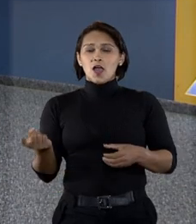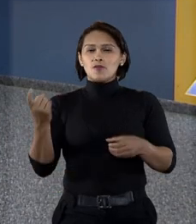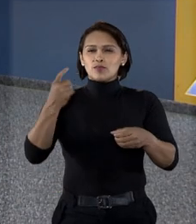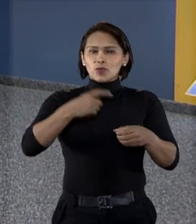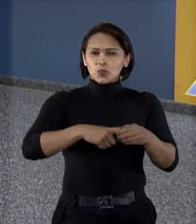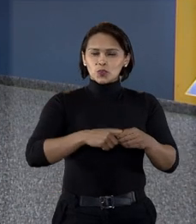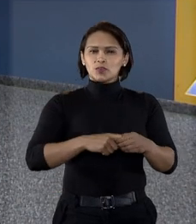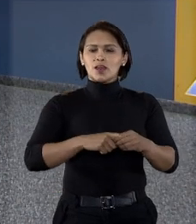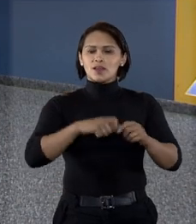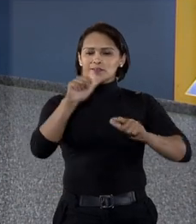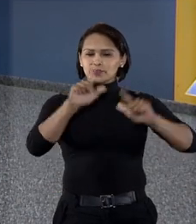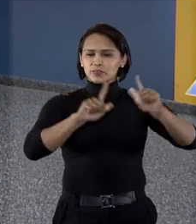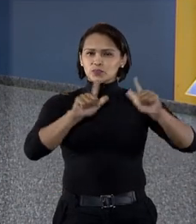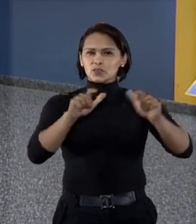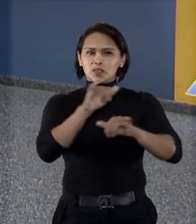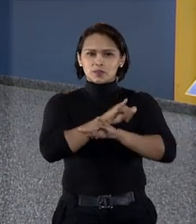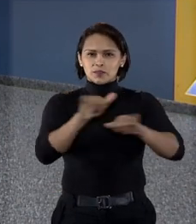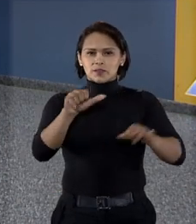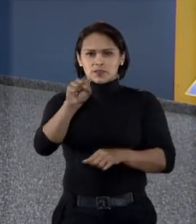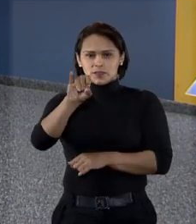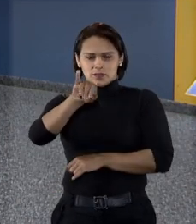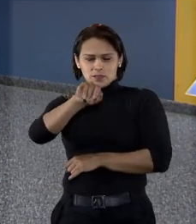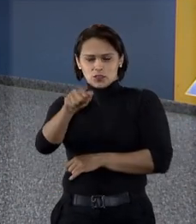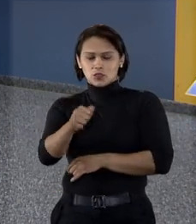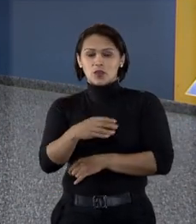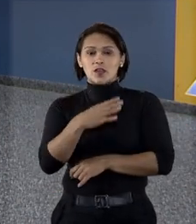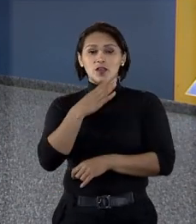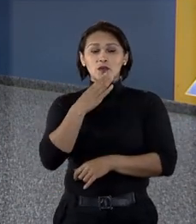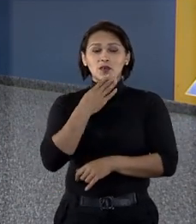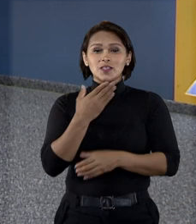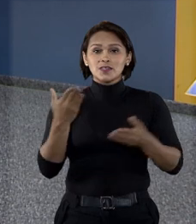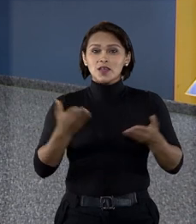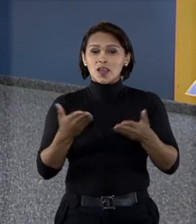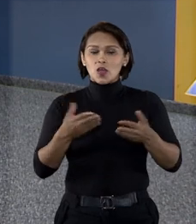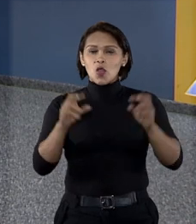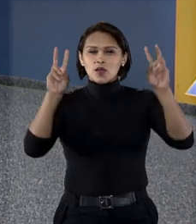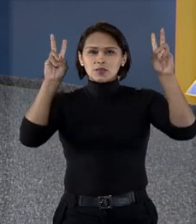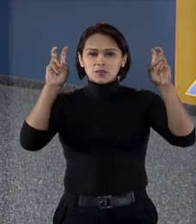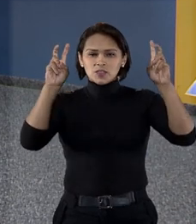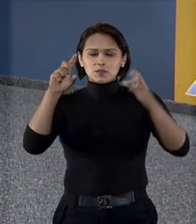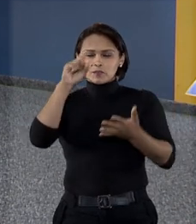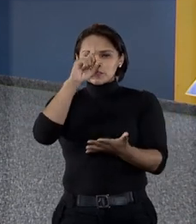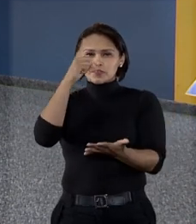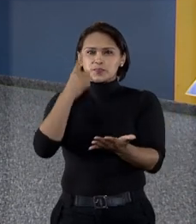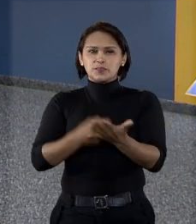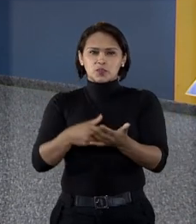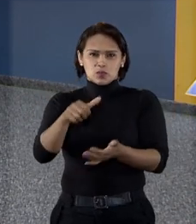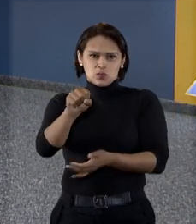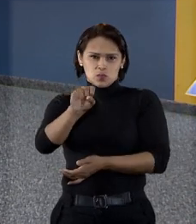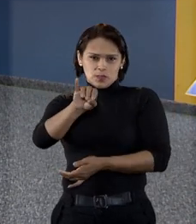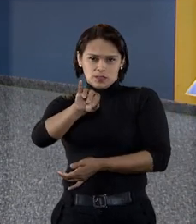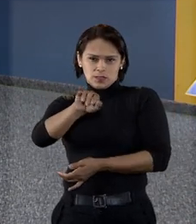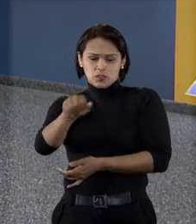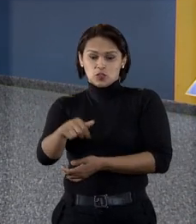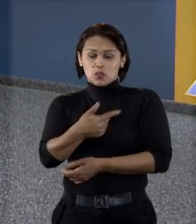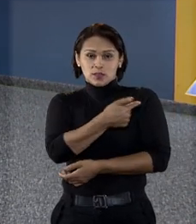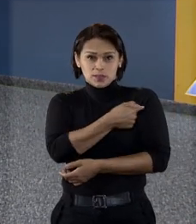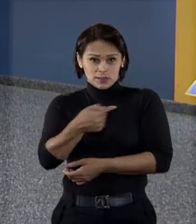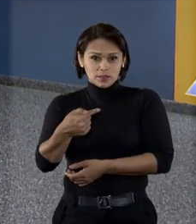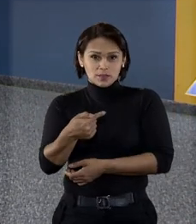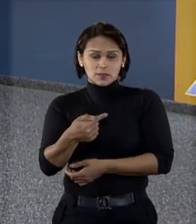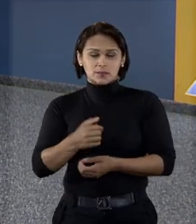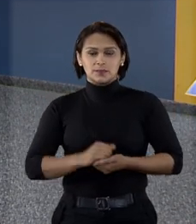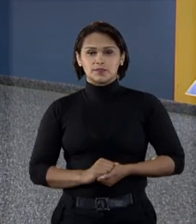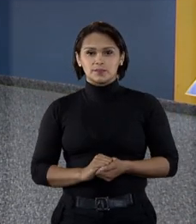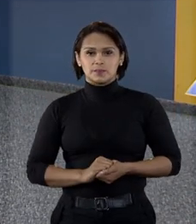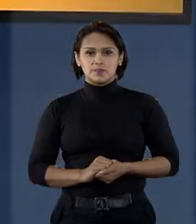Estamos de volta com o STJ Notícias. Vamos conhecer algumas das principais decisões do tribunal na